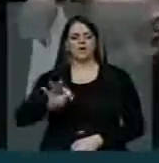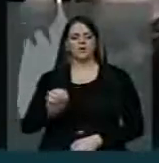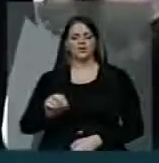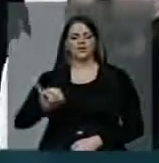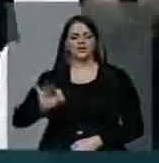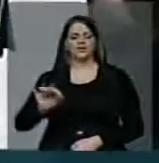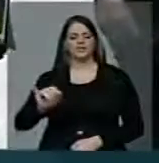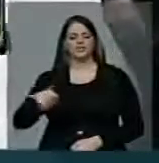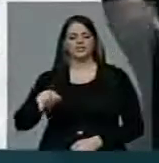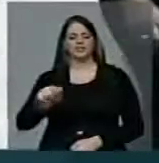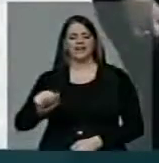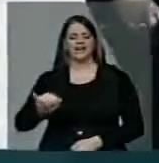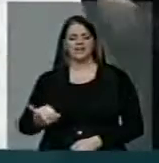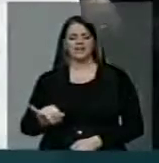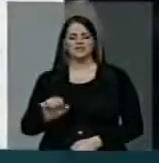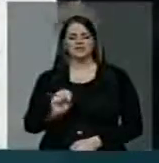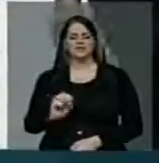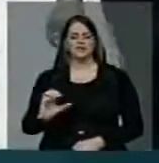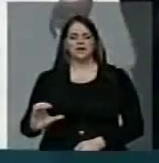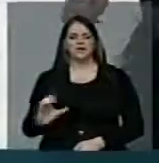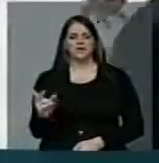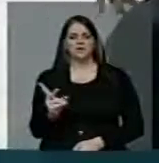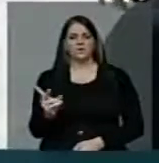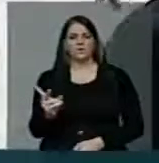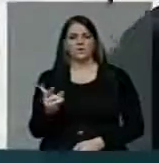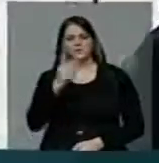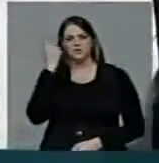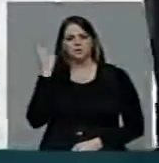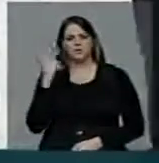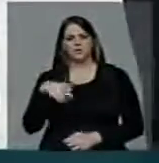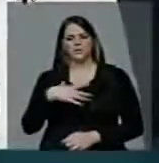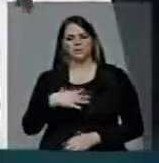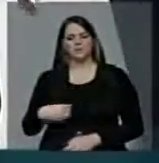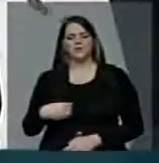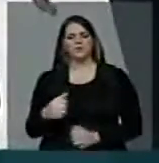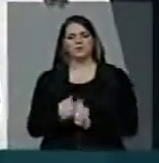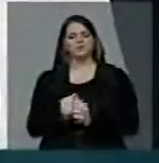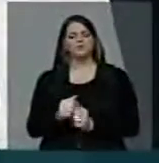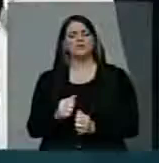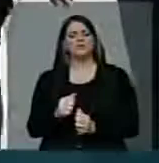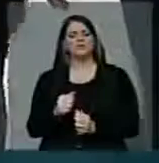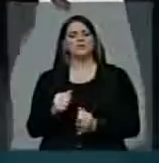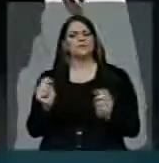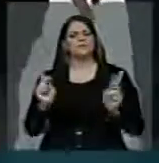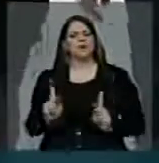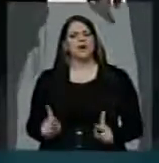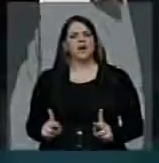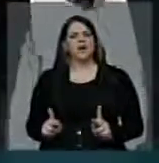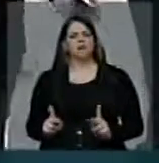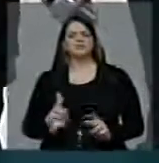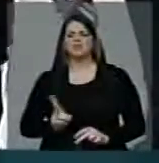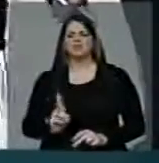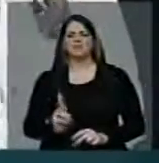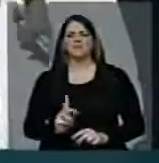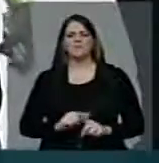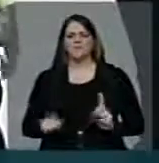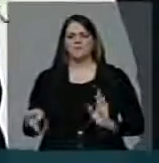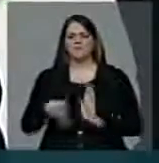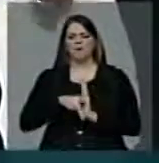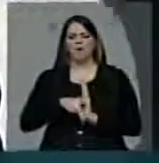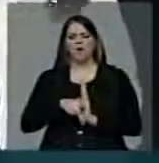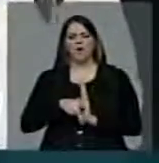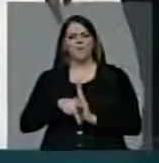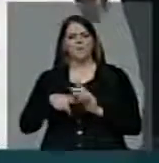Santa Catarina. Esse casal de ambientalistas são pessoas pacifistas, estavam na sua propriedade de forma